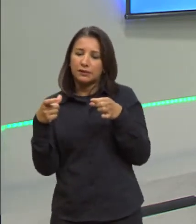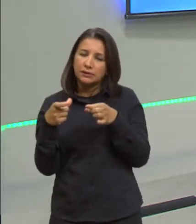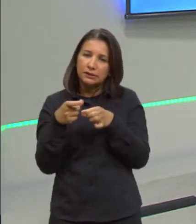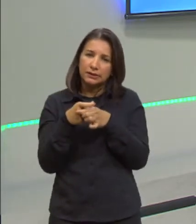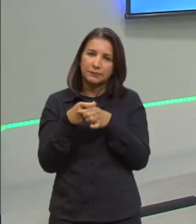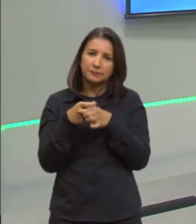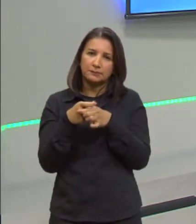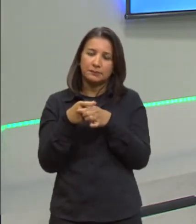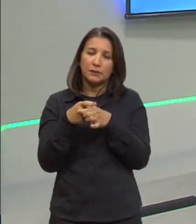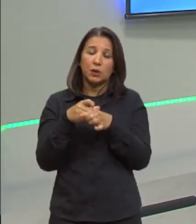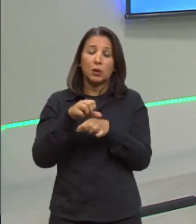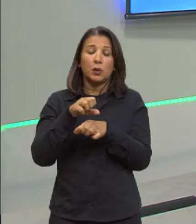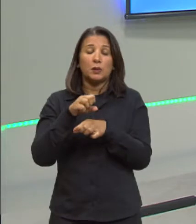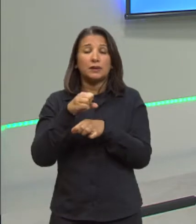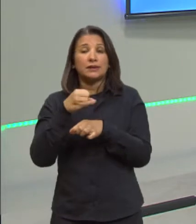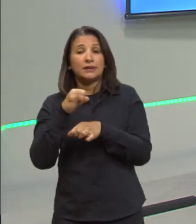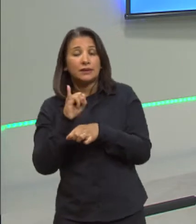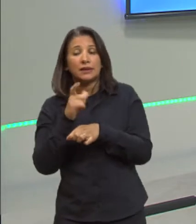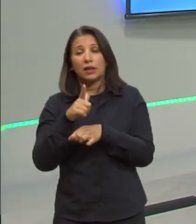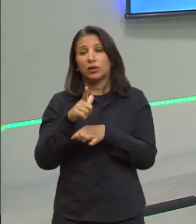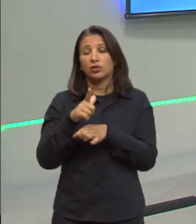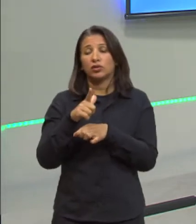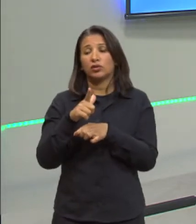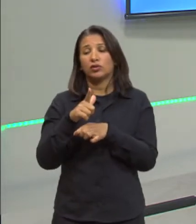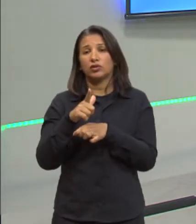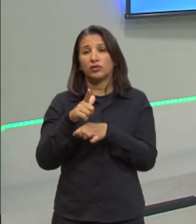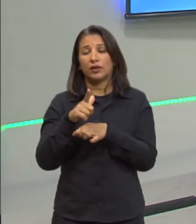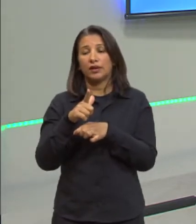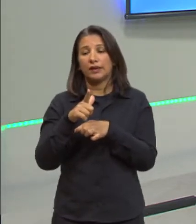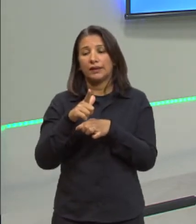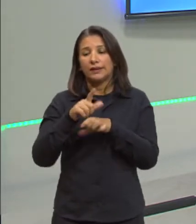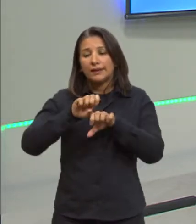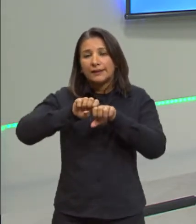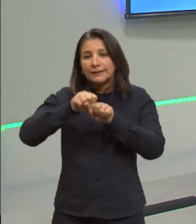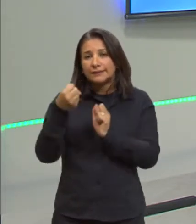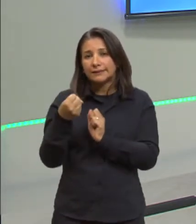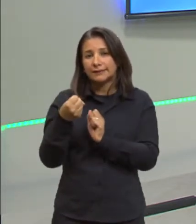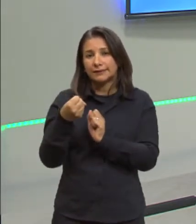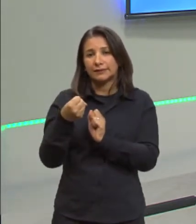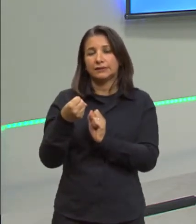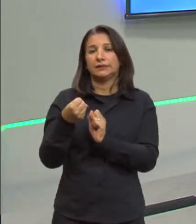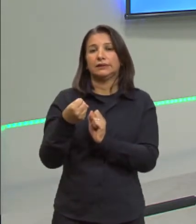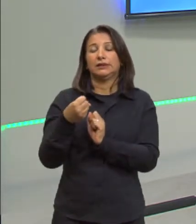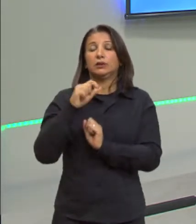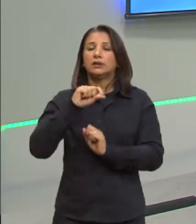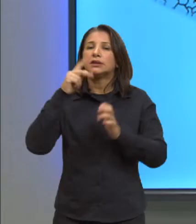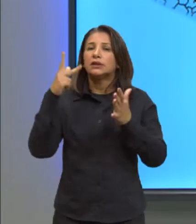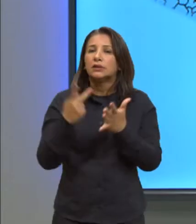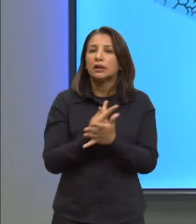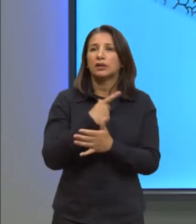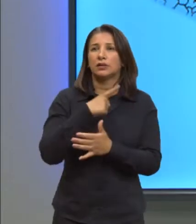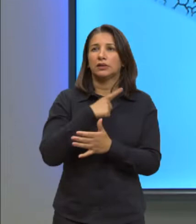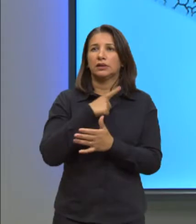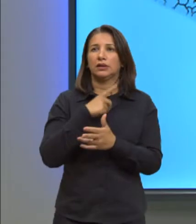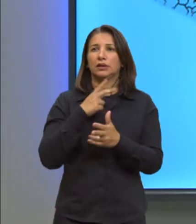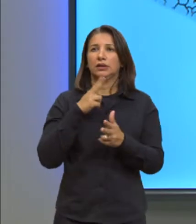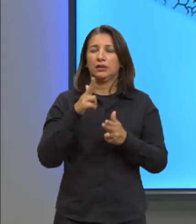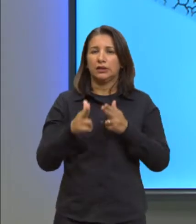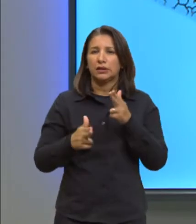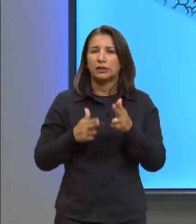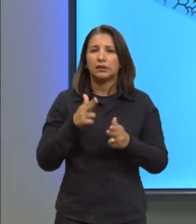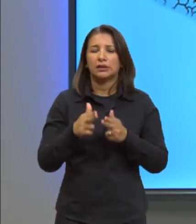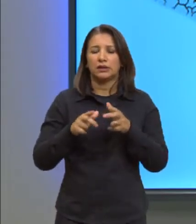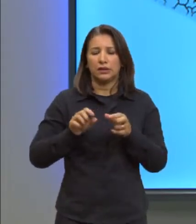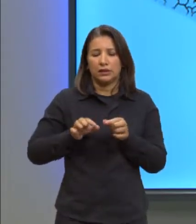nós teremos o rompimento de cabos, certo? Então, é isso que acontece. Aqui, nós temos um trilho. Aqui, nessa